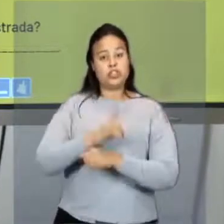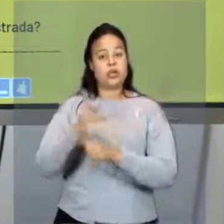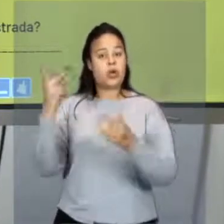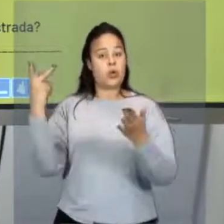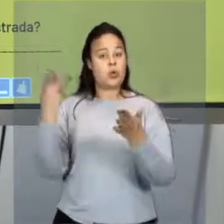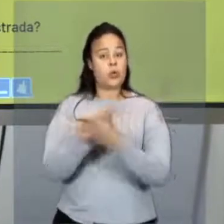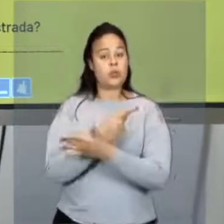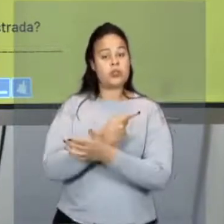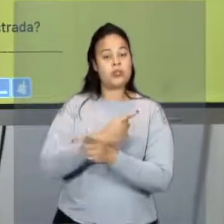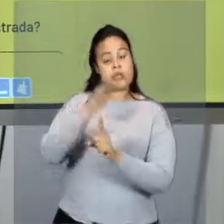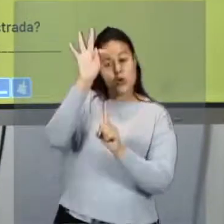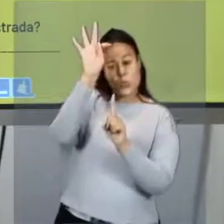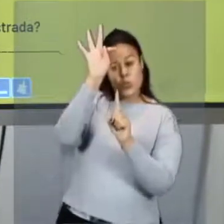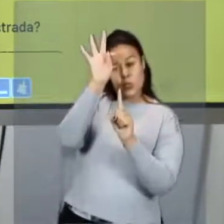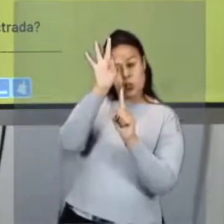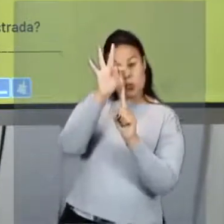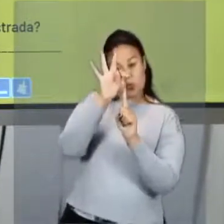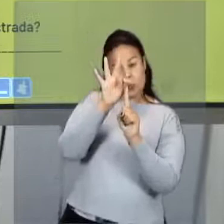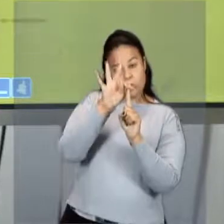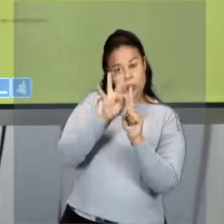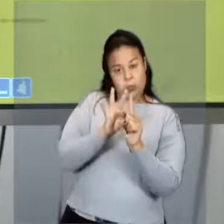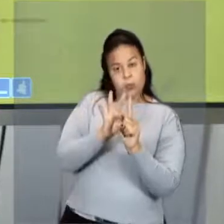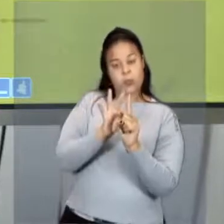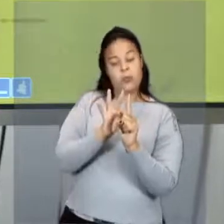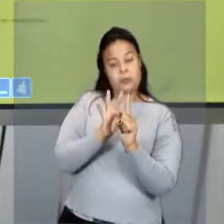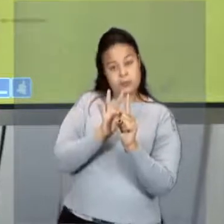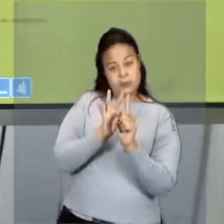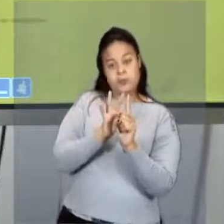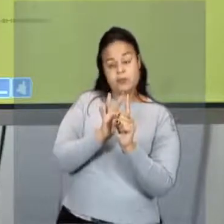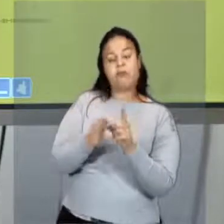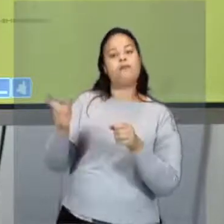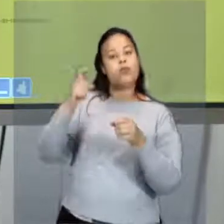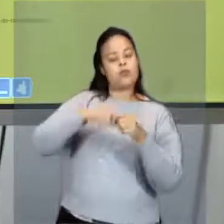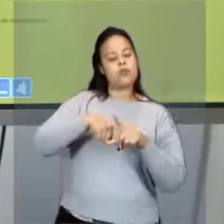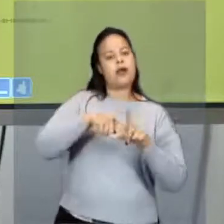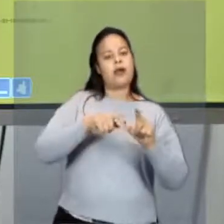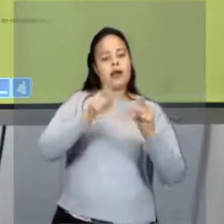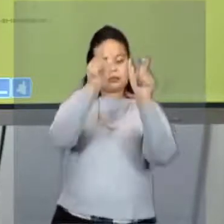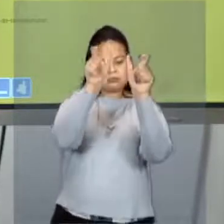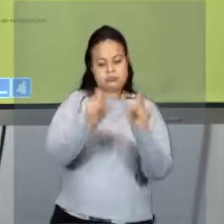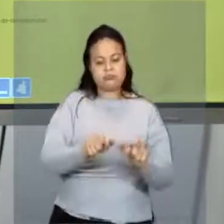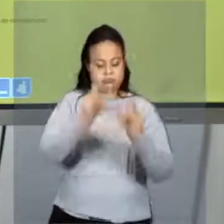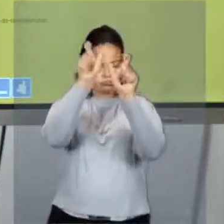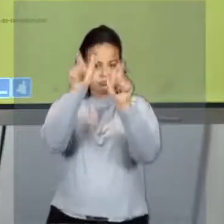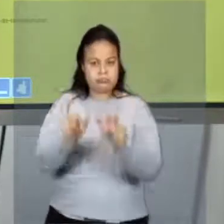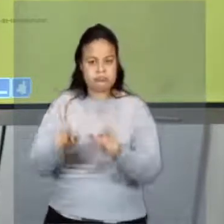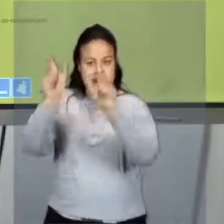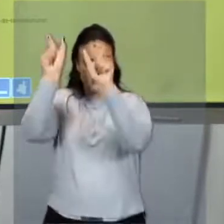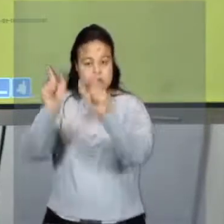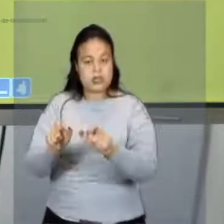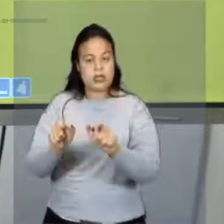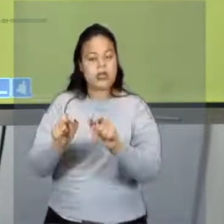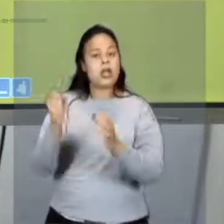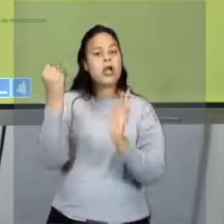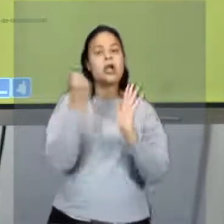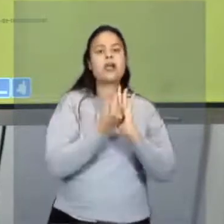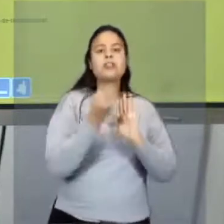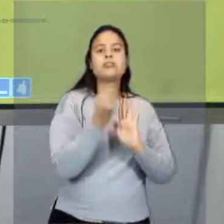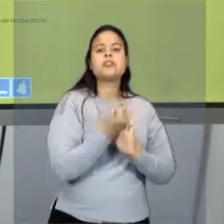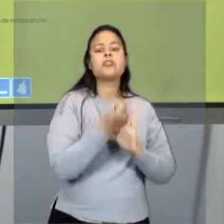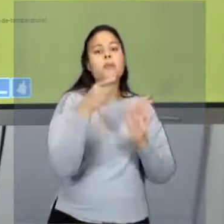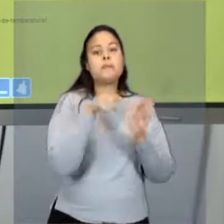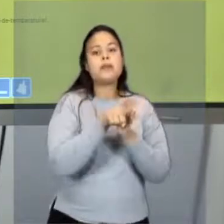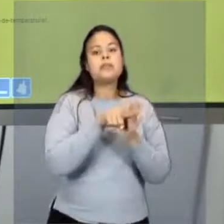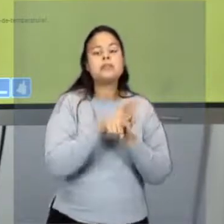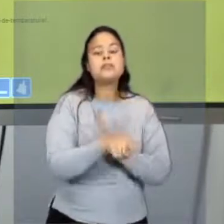a menor temperatura? Eu preciso retornar ao gráfico. As menores temperaturas registradas foram